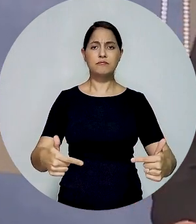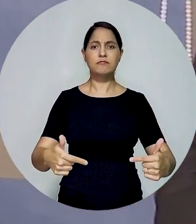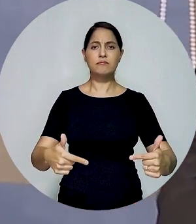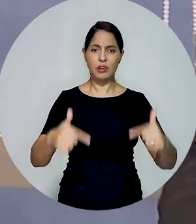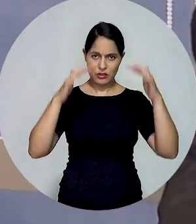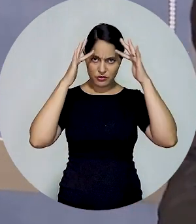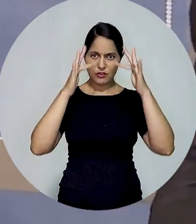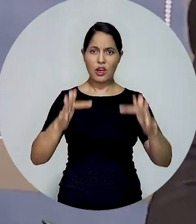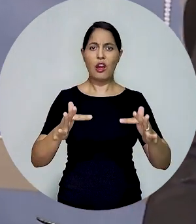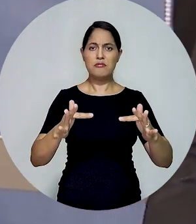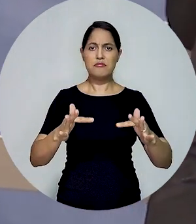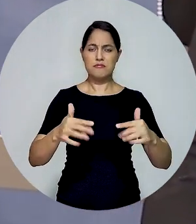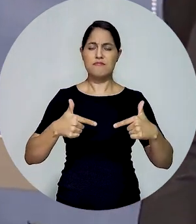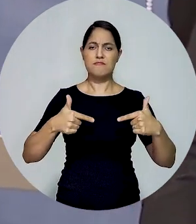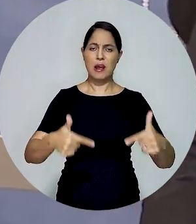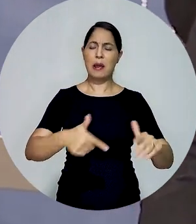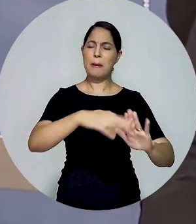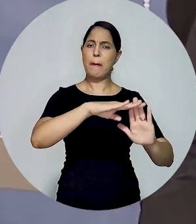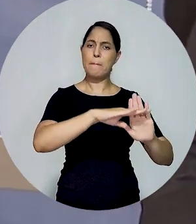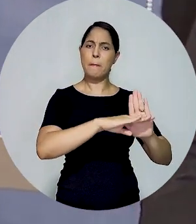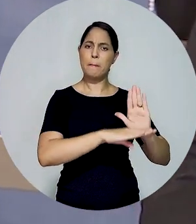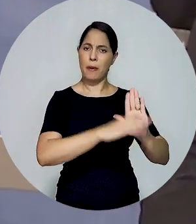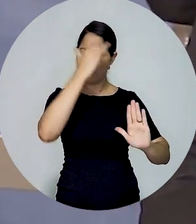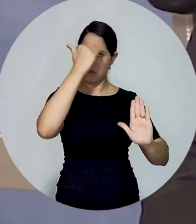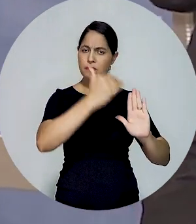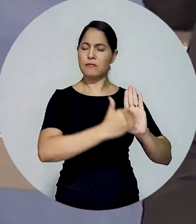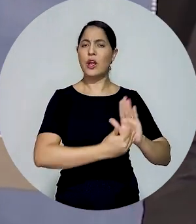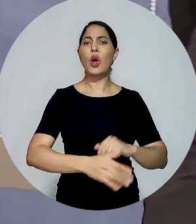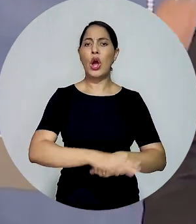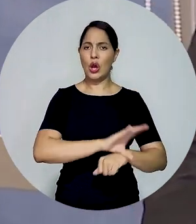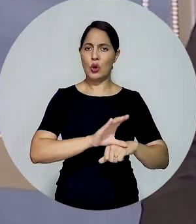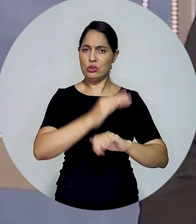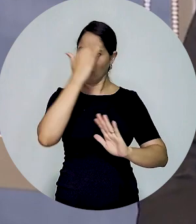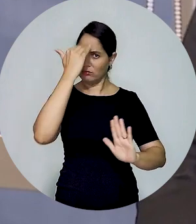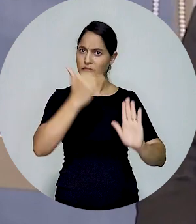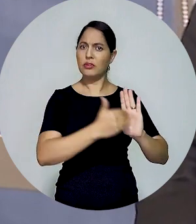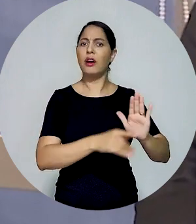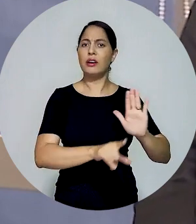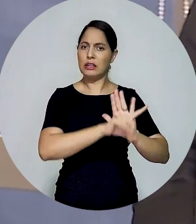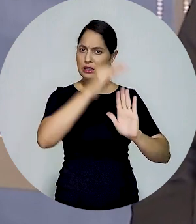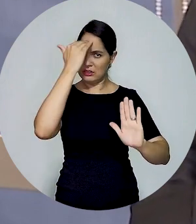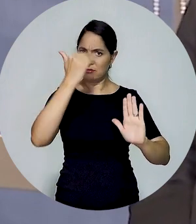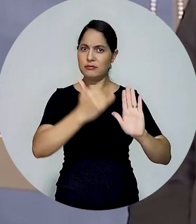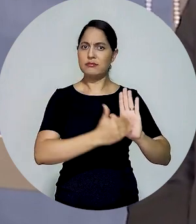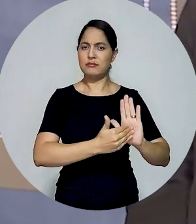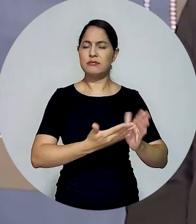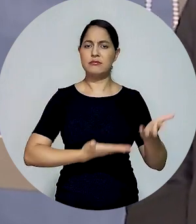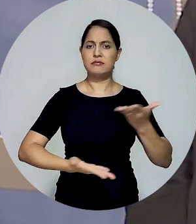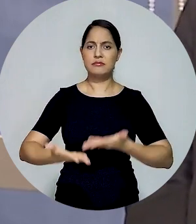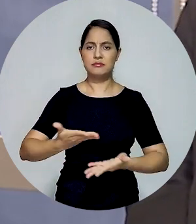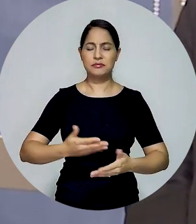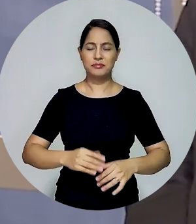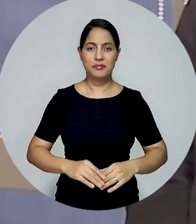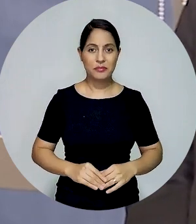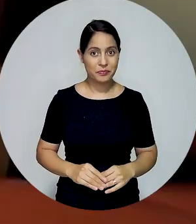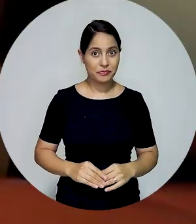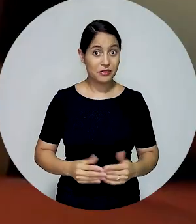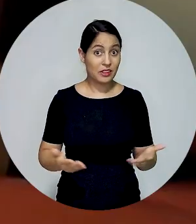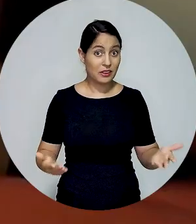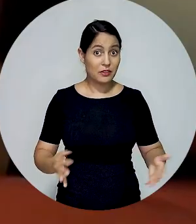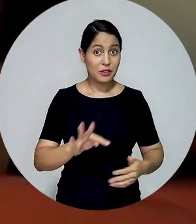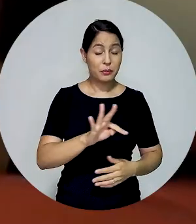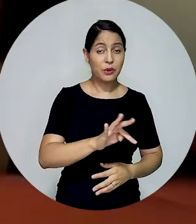bem e fielmente, cumprir os respectivos deveres e atribuições em harmonia com a Constituição e as leis da República.